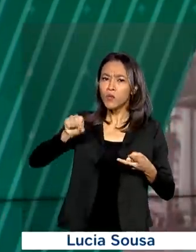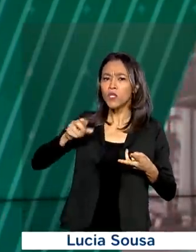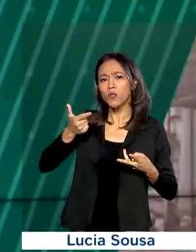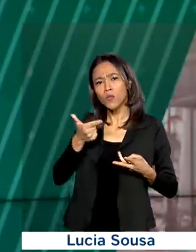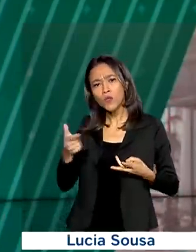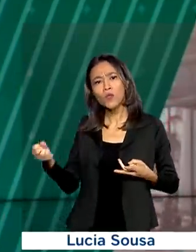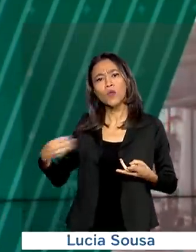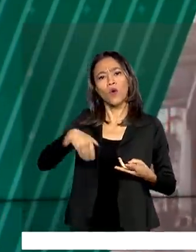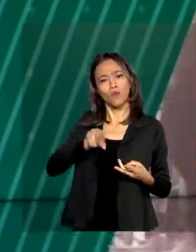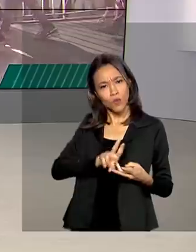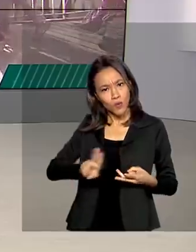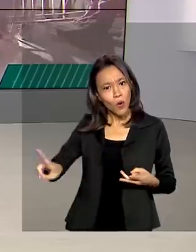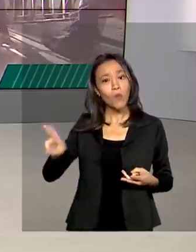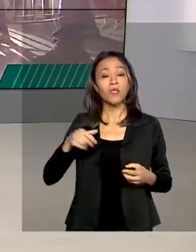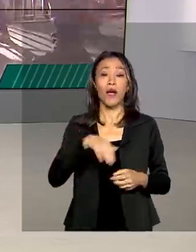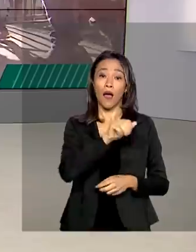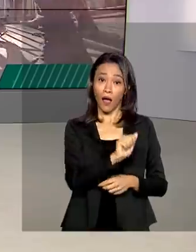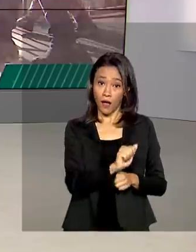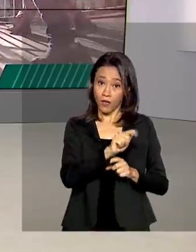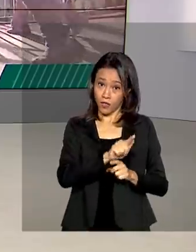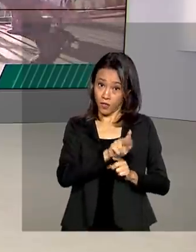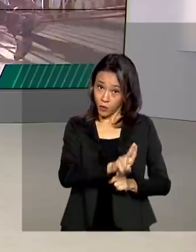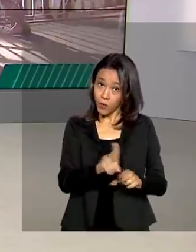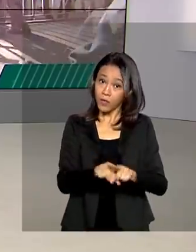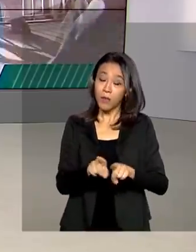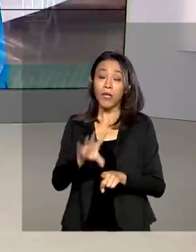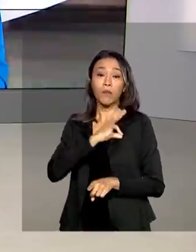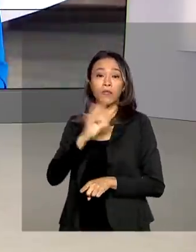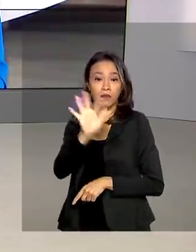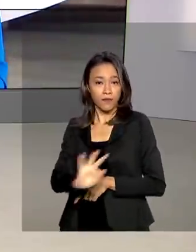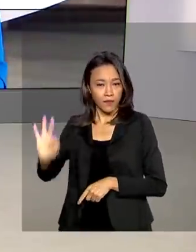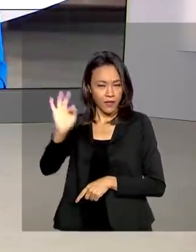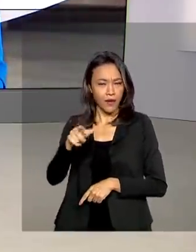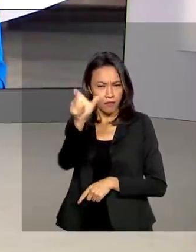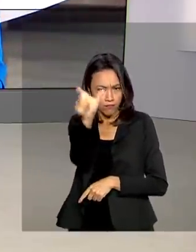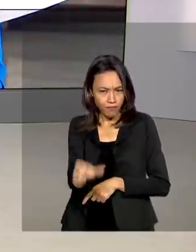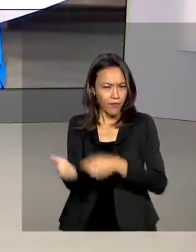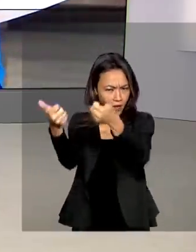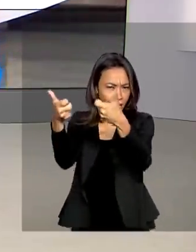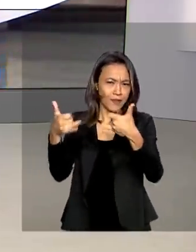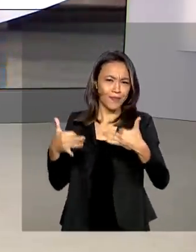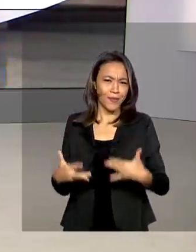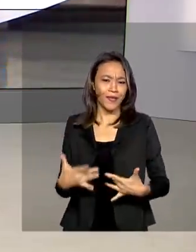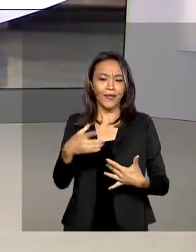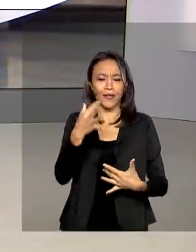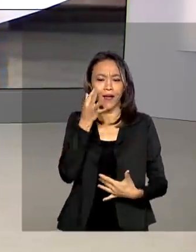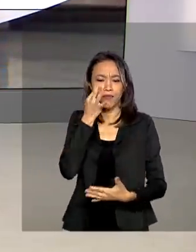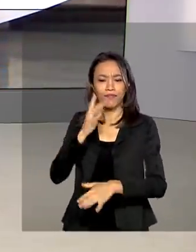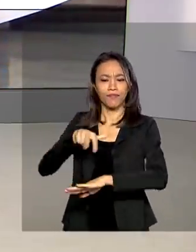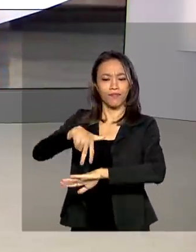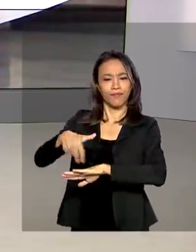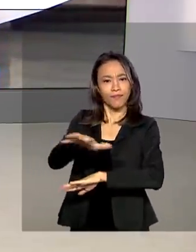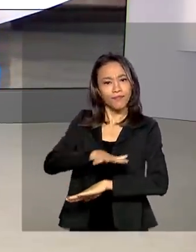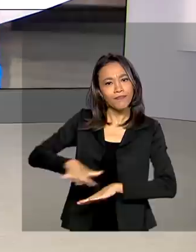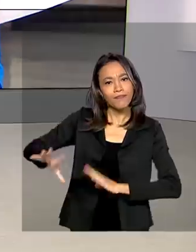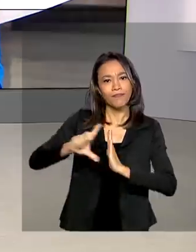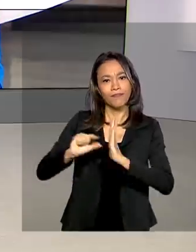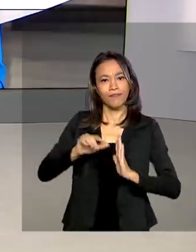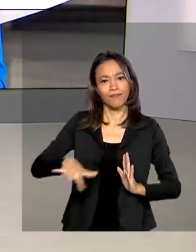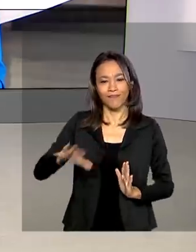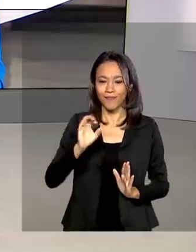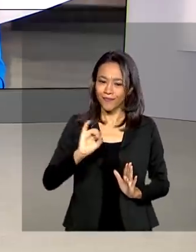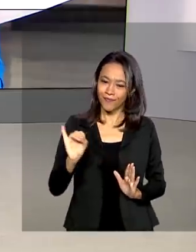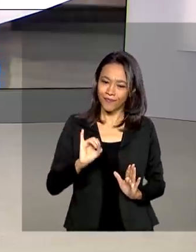Polícia Federal. A repórter Luciana Collares de Holanda conta pra gente tudo isso direto do Palácio do Planalto. Oi, Luciana, bom dia.